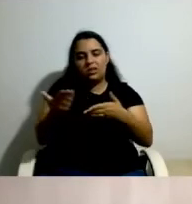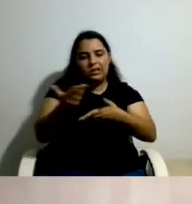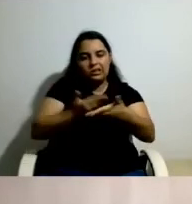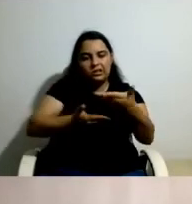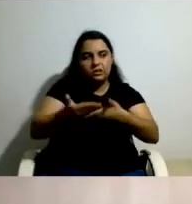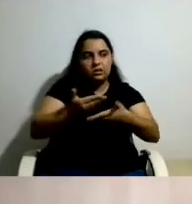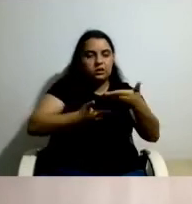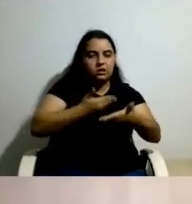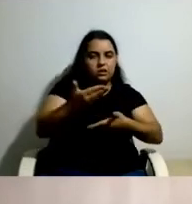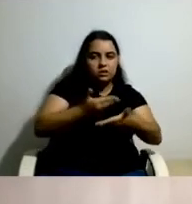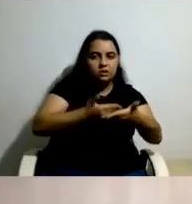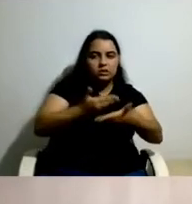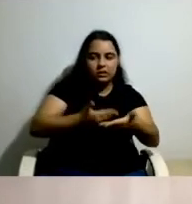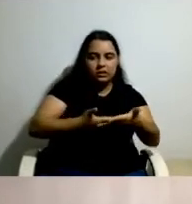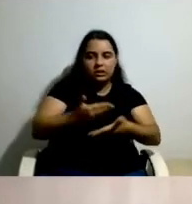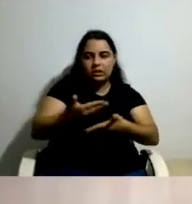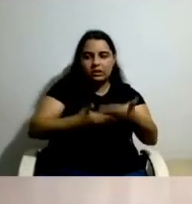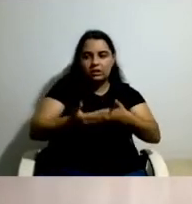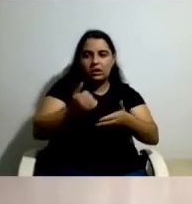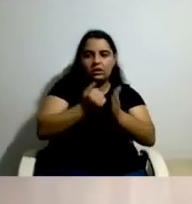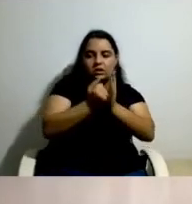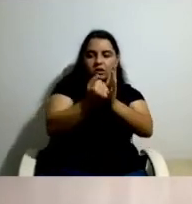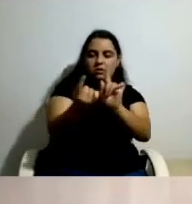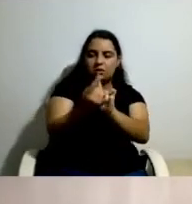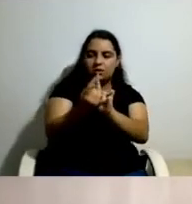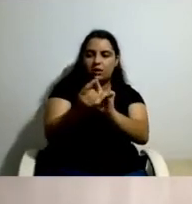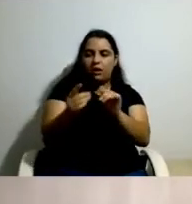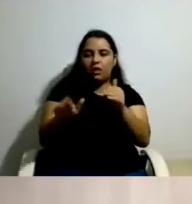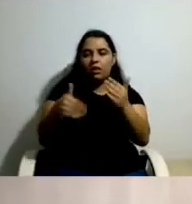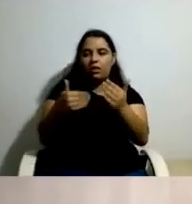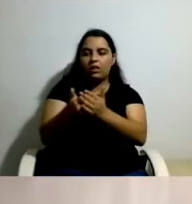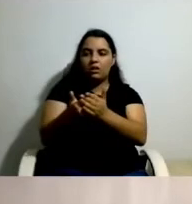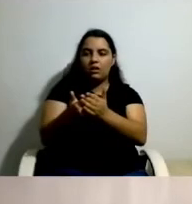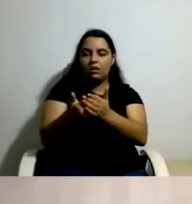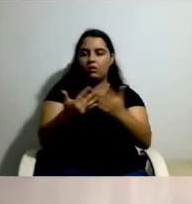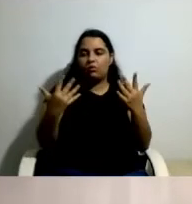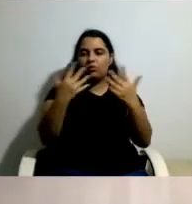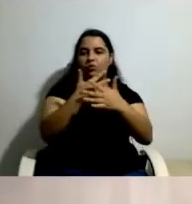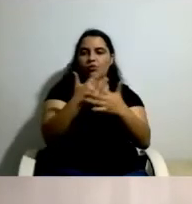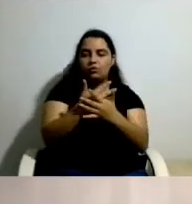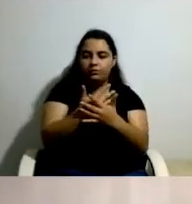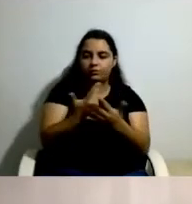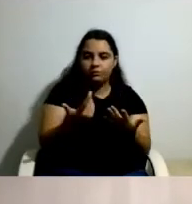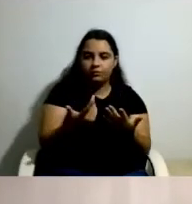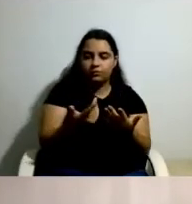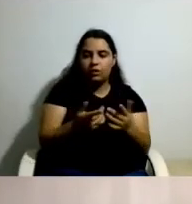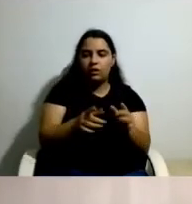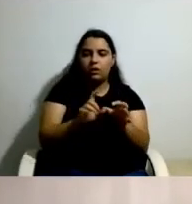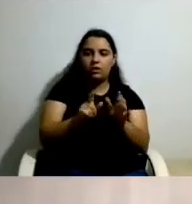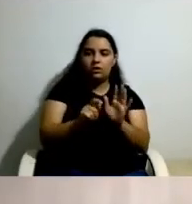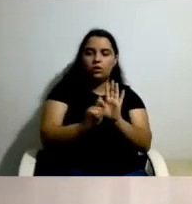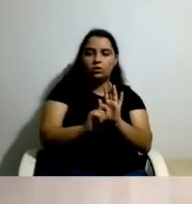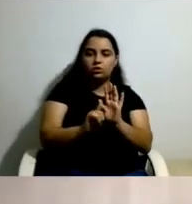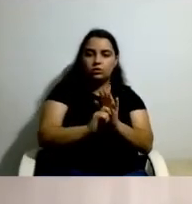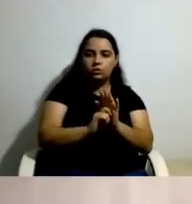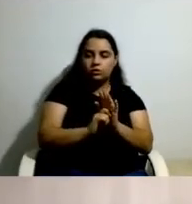que levam à necessidade de recacionar o estatuto e as comissões de trabalho e os atores no sentido